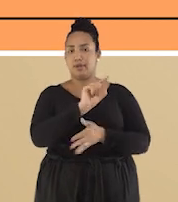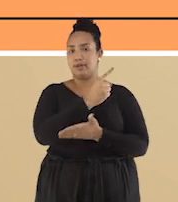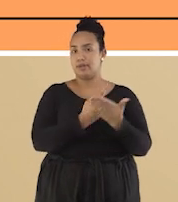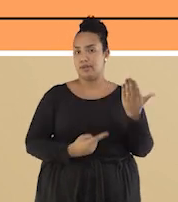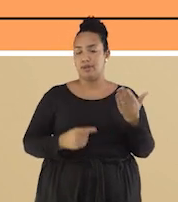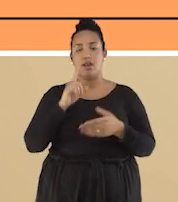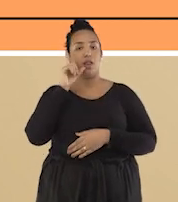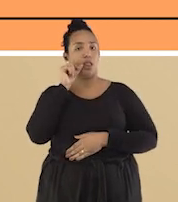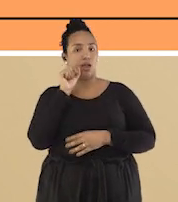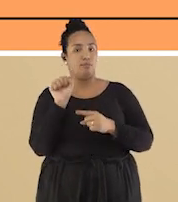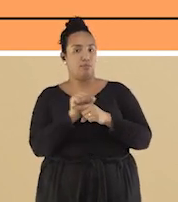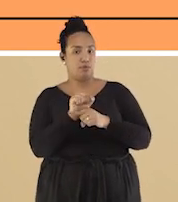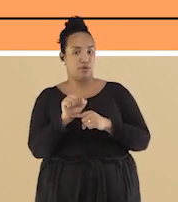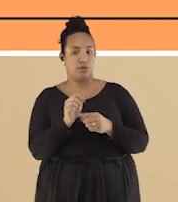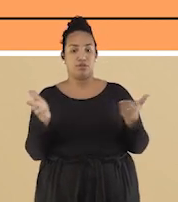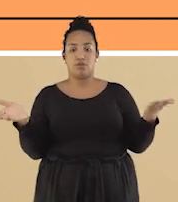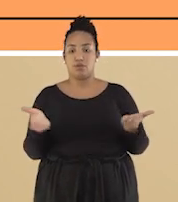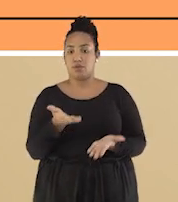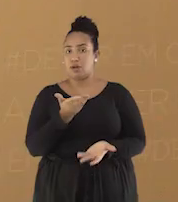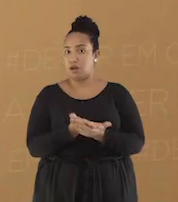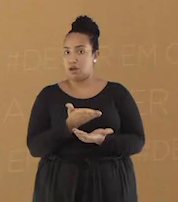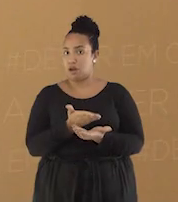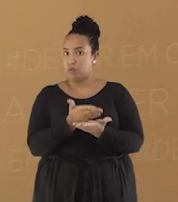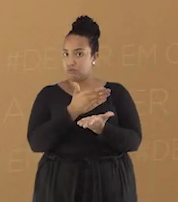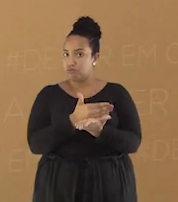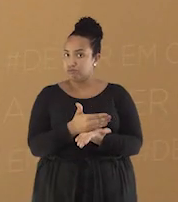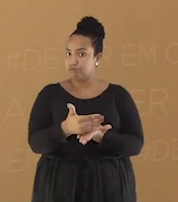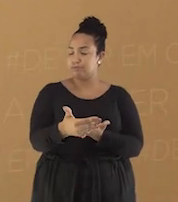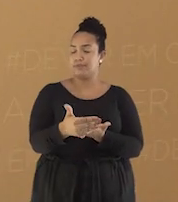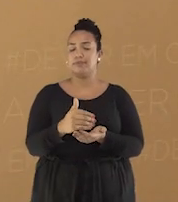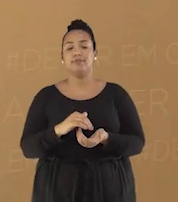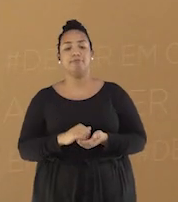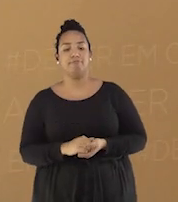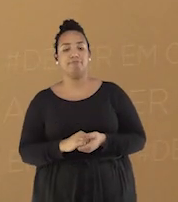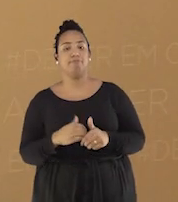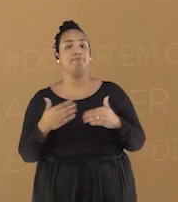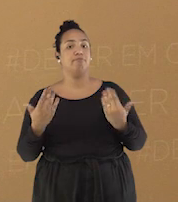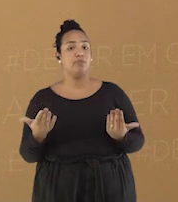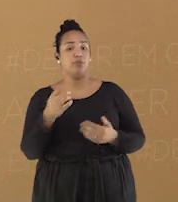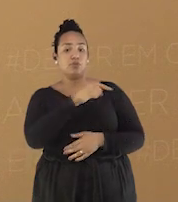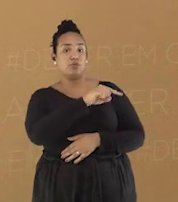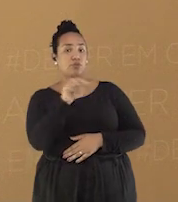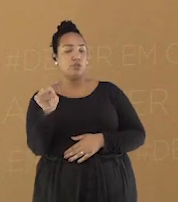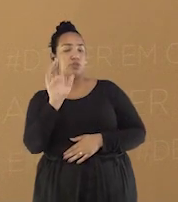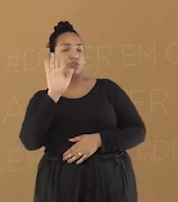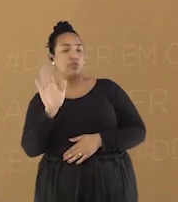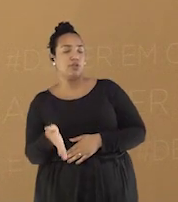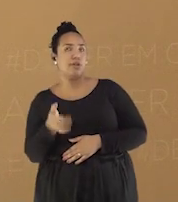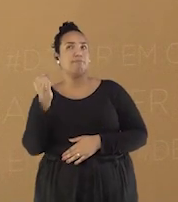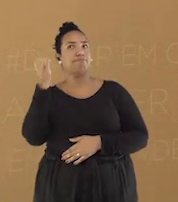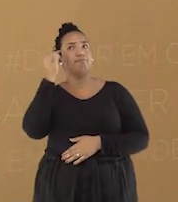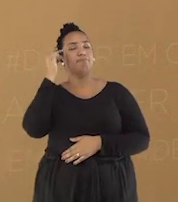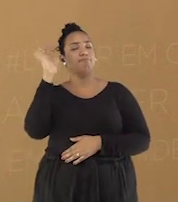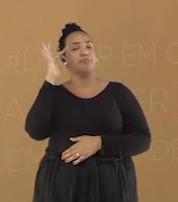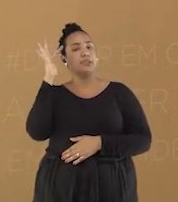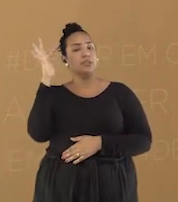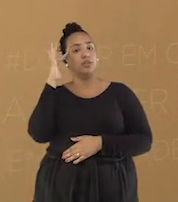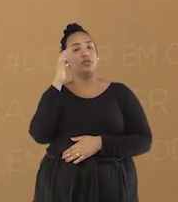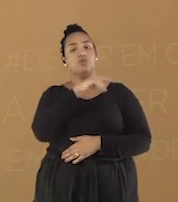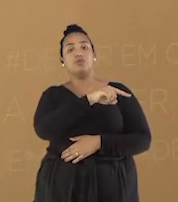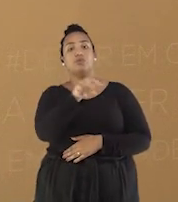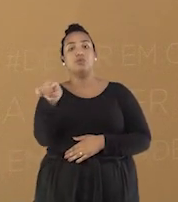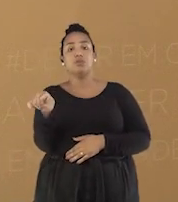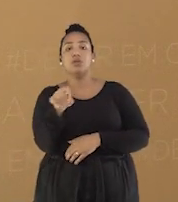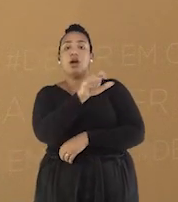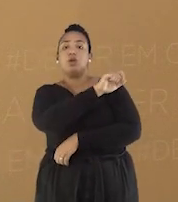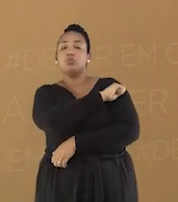borracha, que a nossa aula já vai começar. Você já parou para pensar qual é o seu papel como estudante?